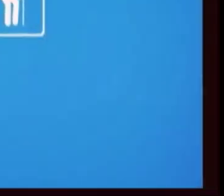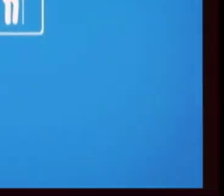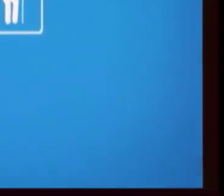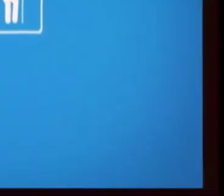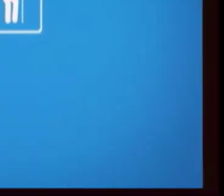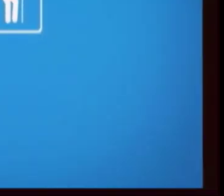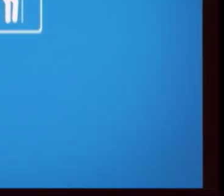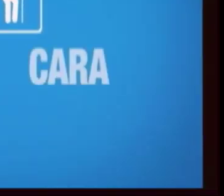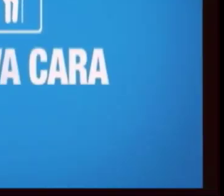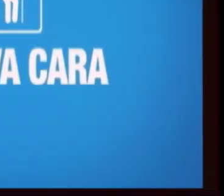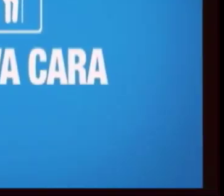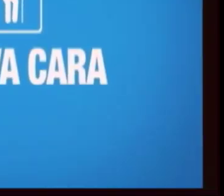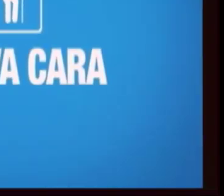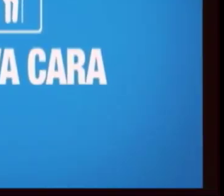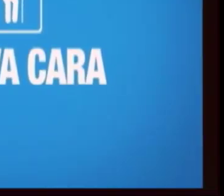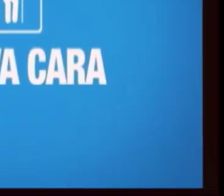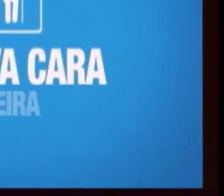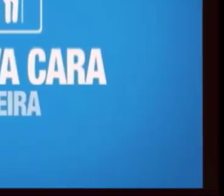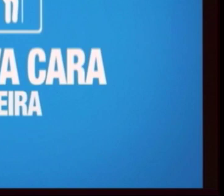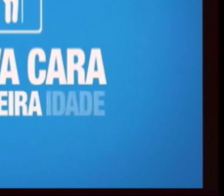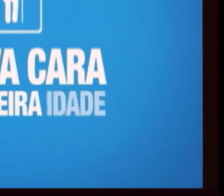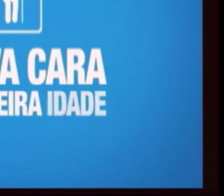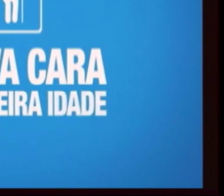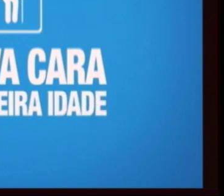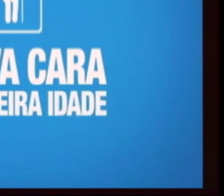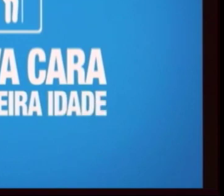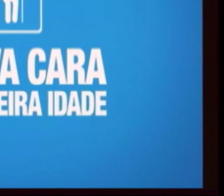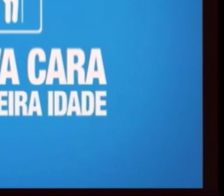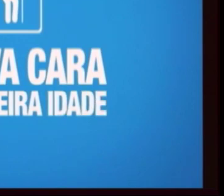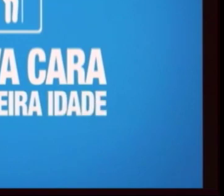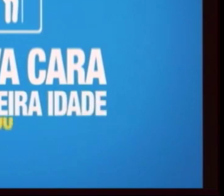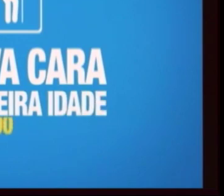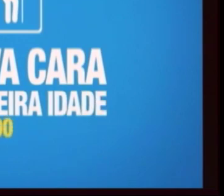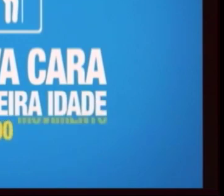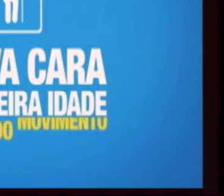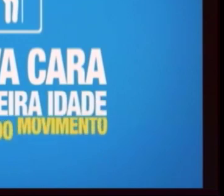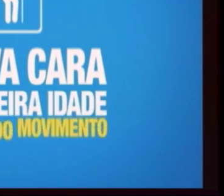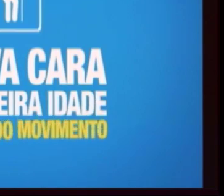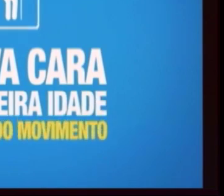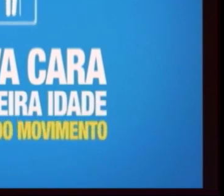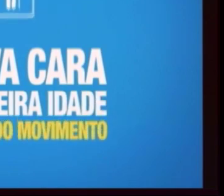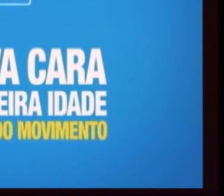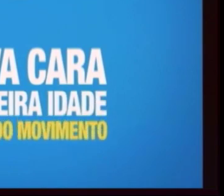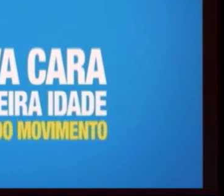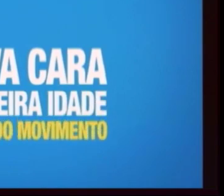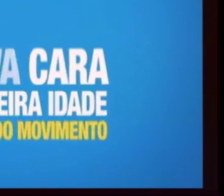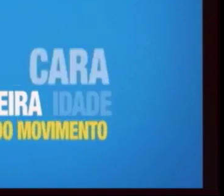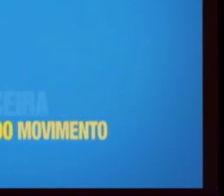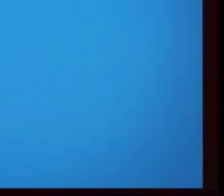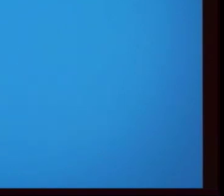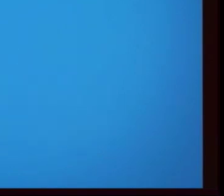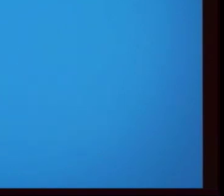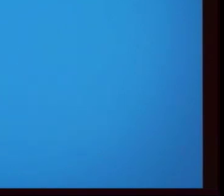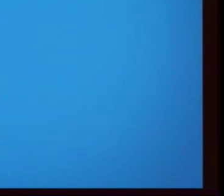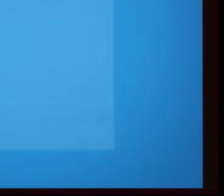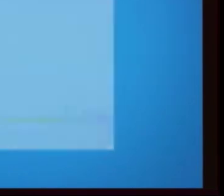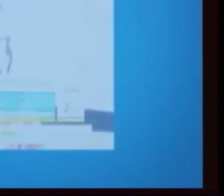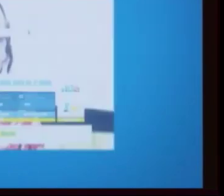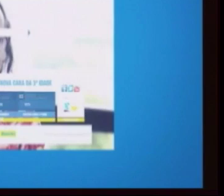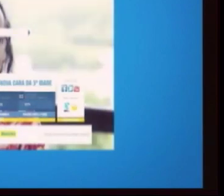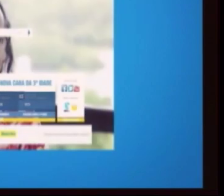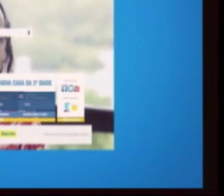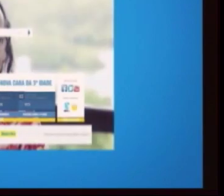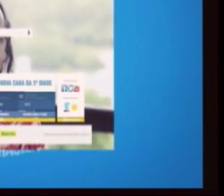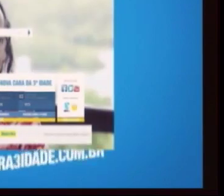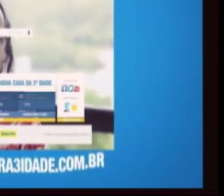preferida para ser a nova cara da terceira idade. A cara do presente e do futuro do nosso